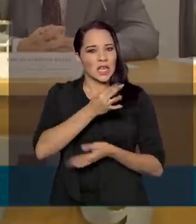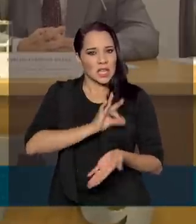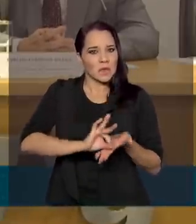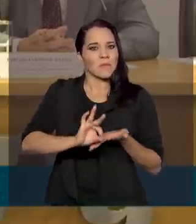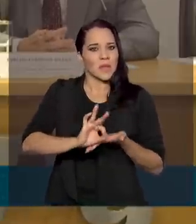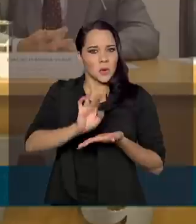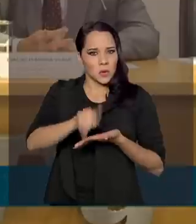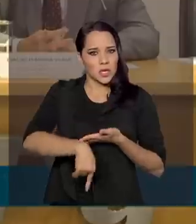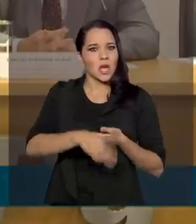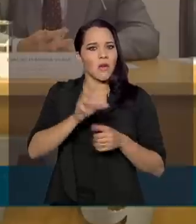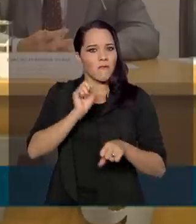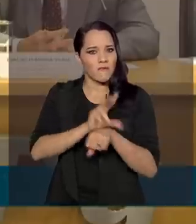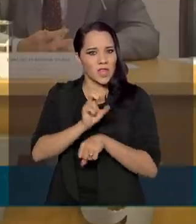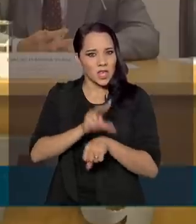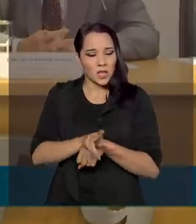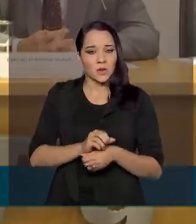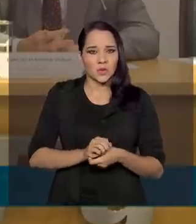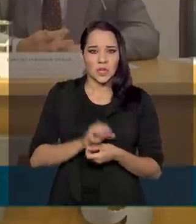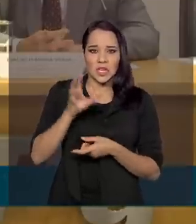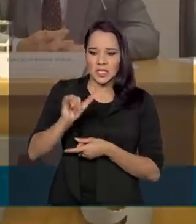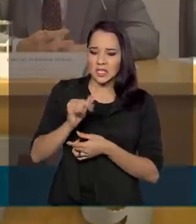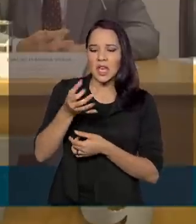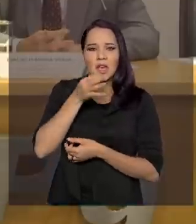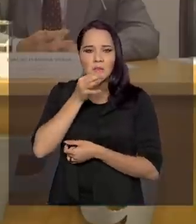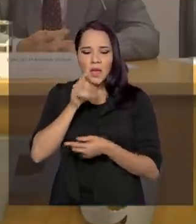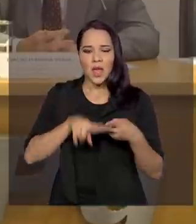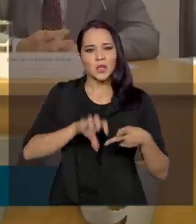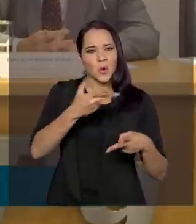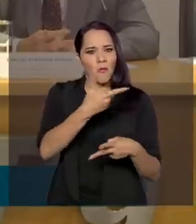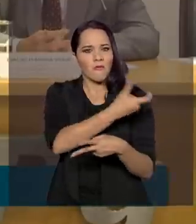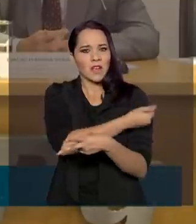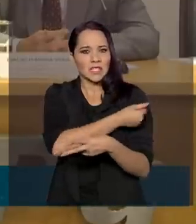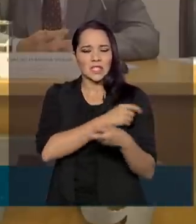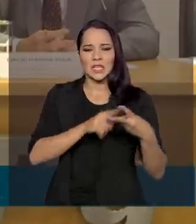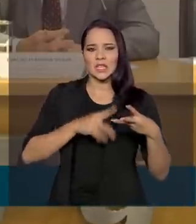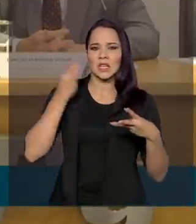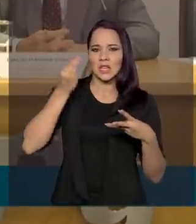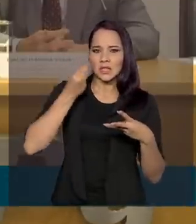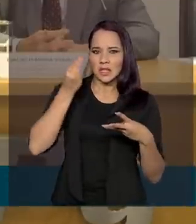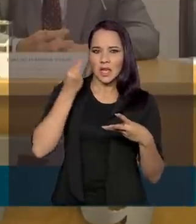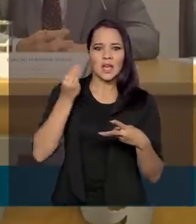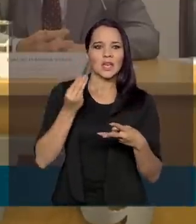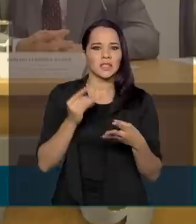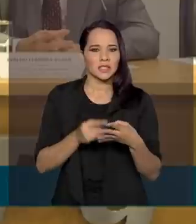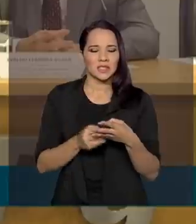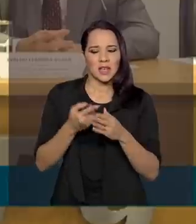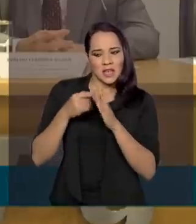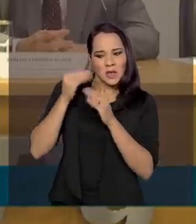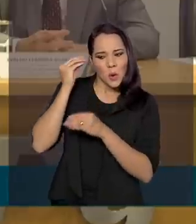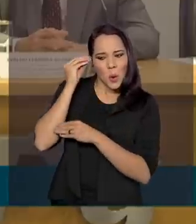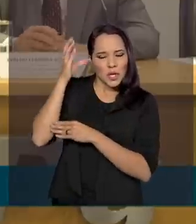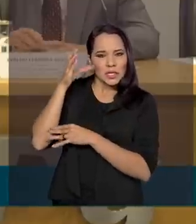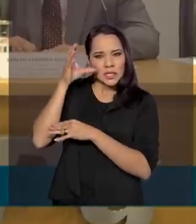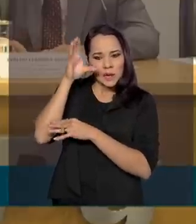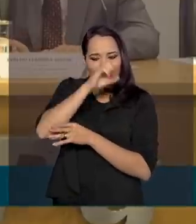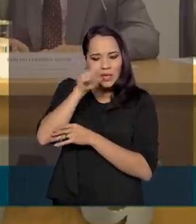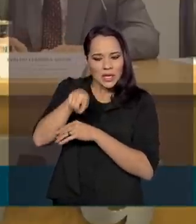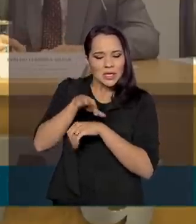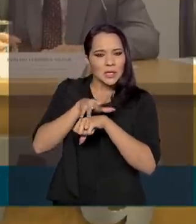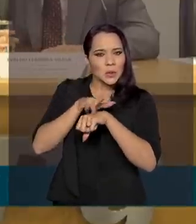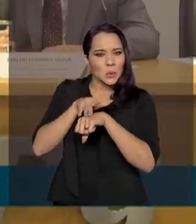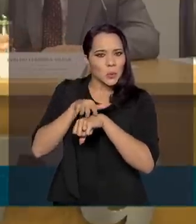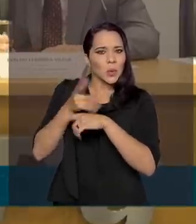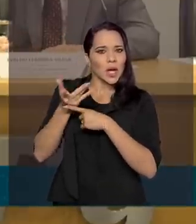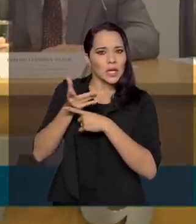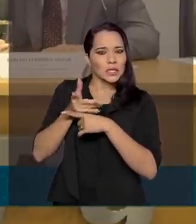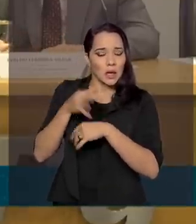que é o vírus em si, seja na produção de remédios, vacinas, testes e conhecer essa doença, de forma